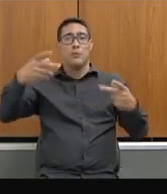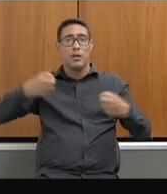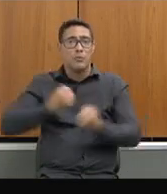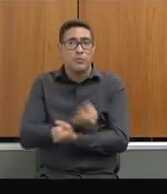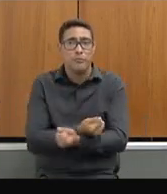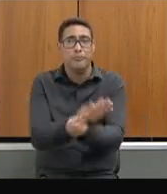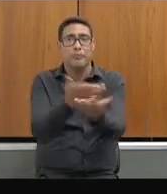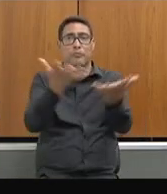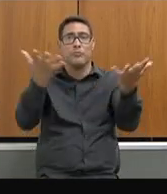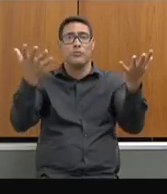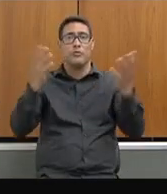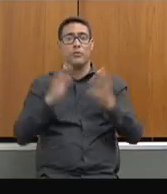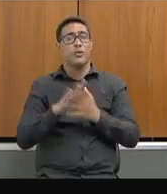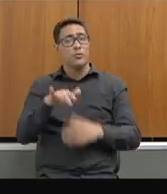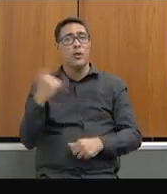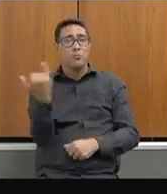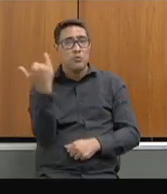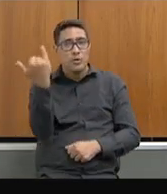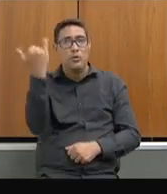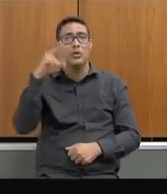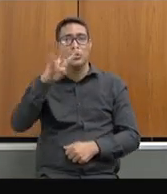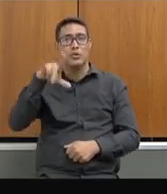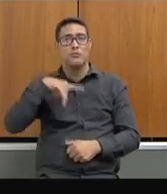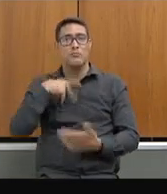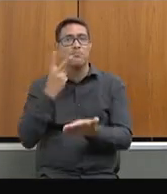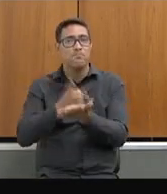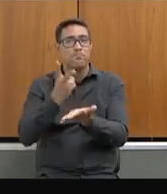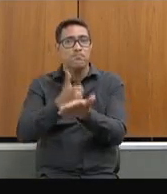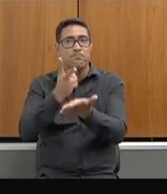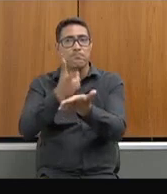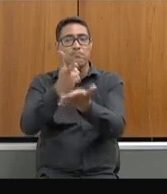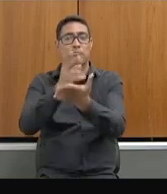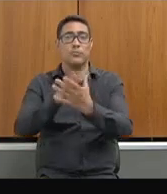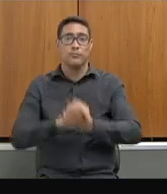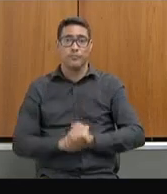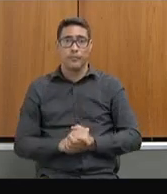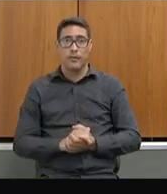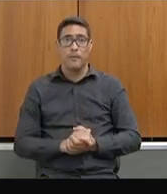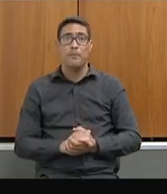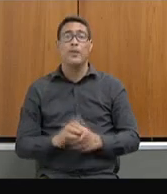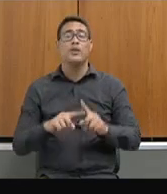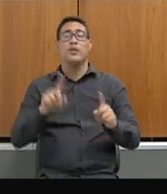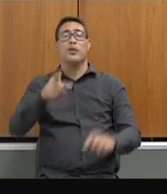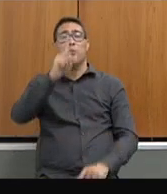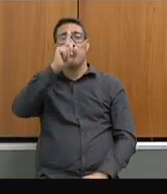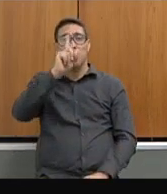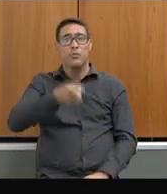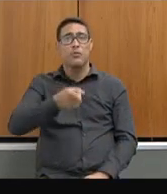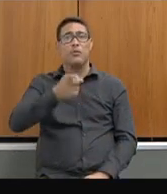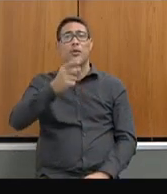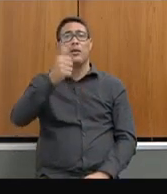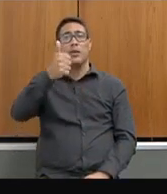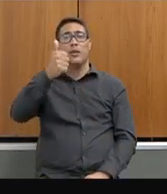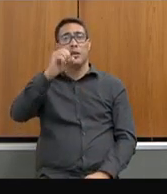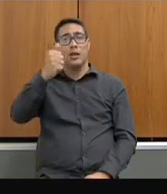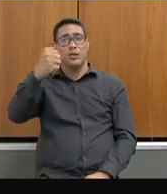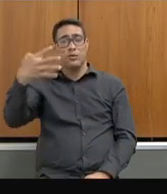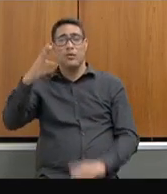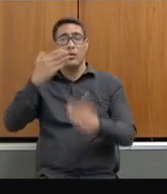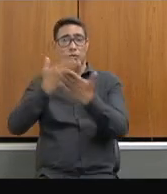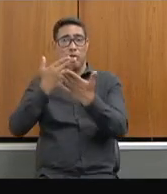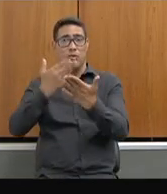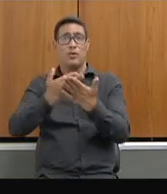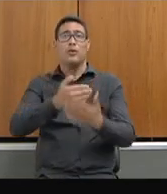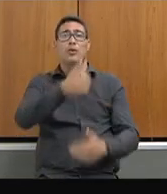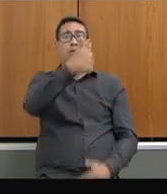é muito importante e continuaremos com essa ação. Desde o início do prêmio, já são 1.014 escolas com 142